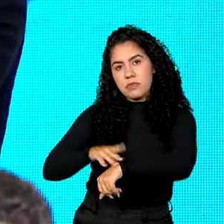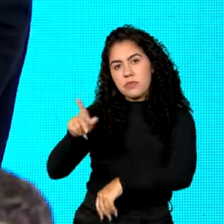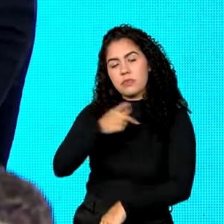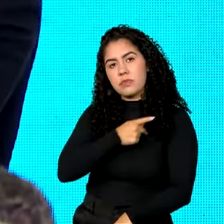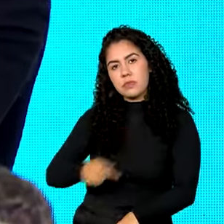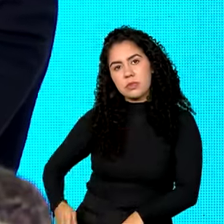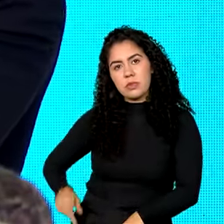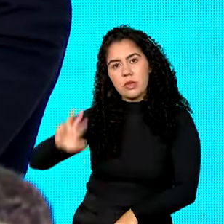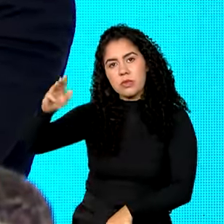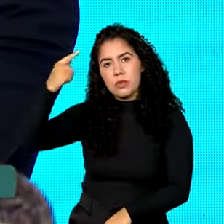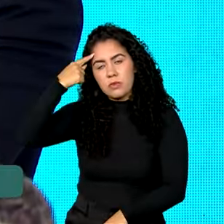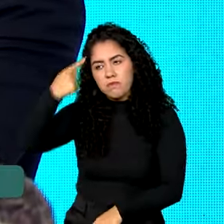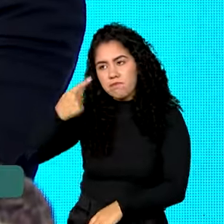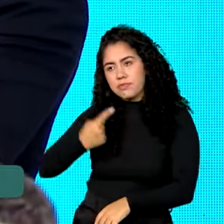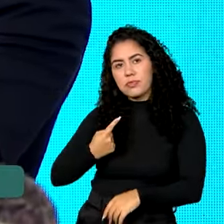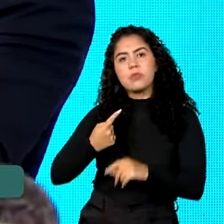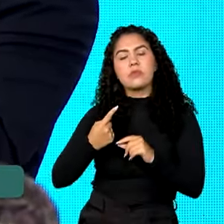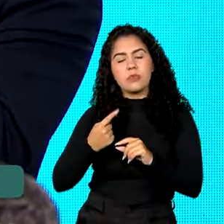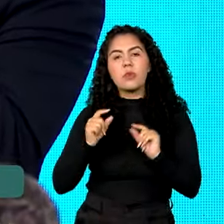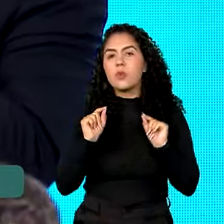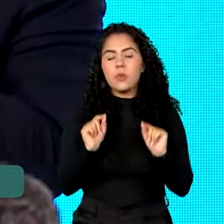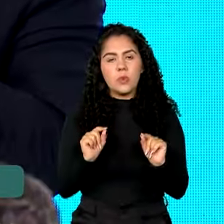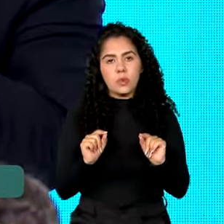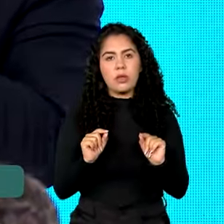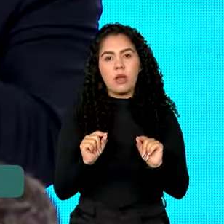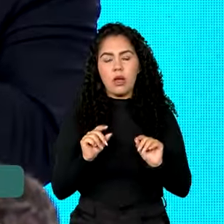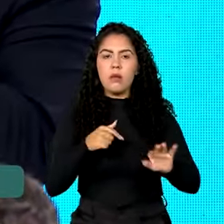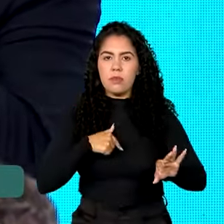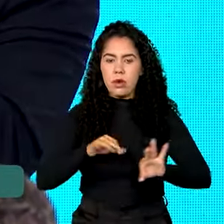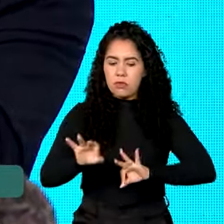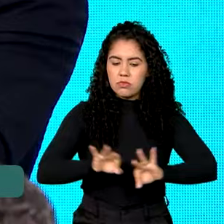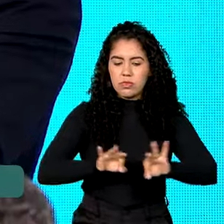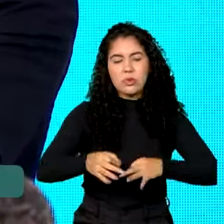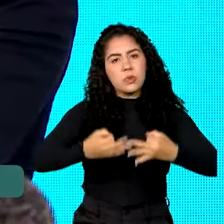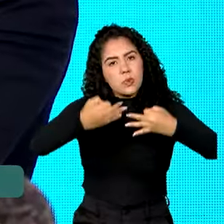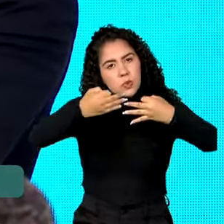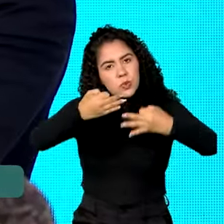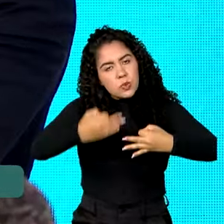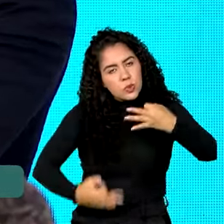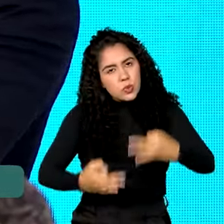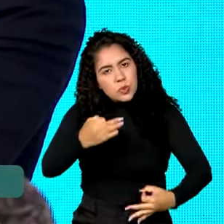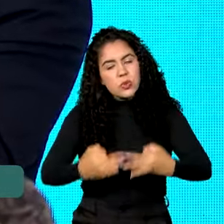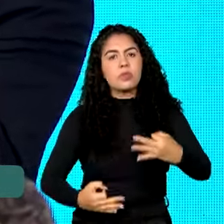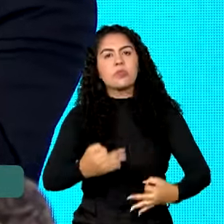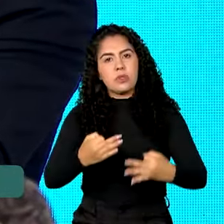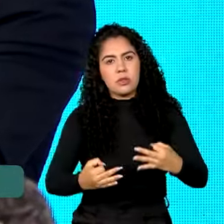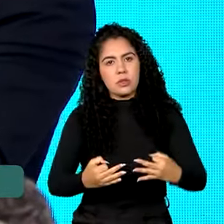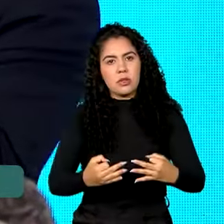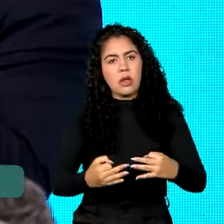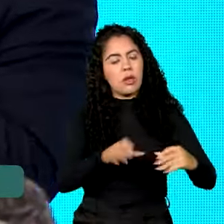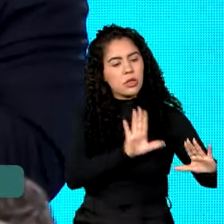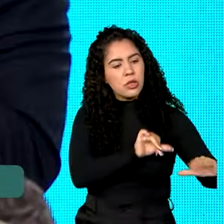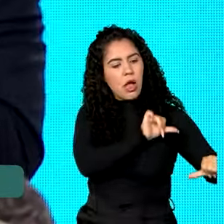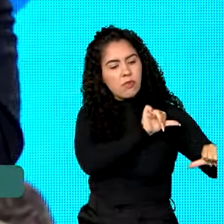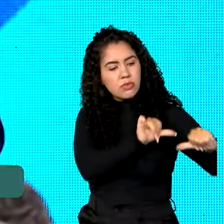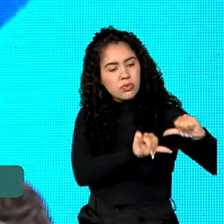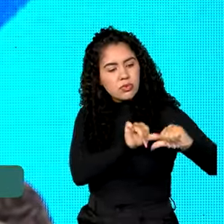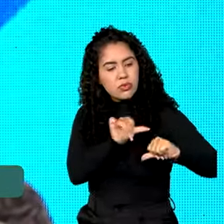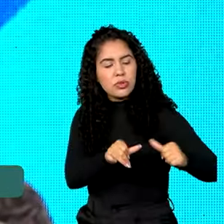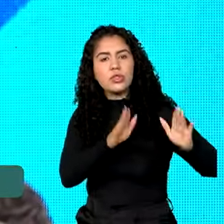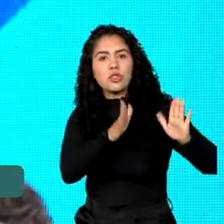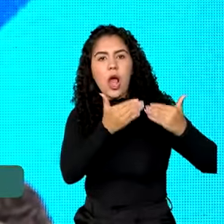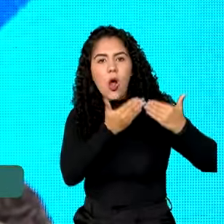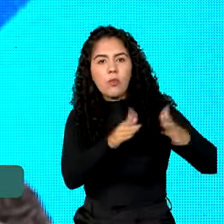e logo no princípio do seu governo, para fazer justiça, mesmo na transição, já tratava desse assunto